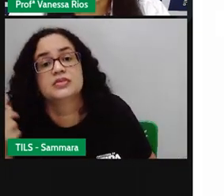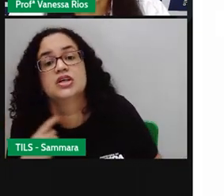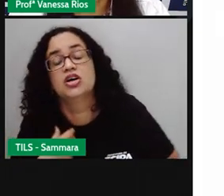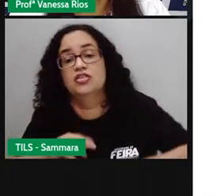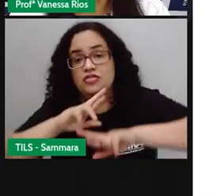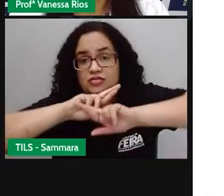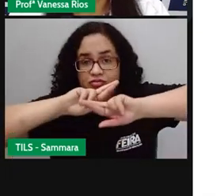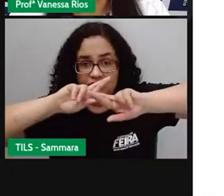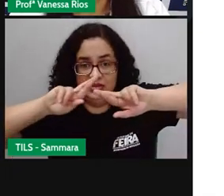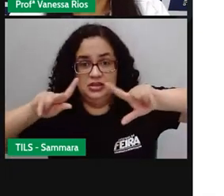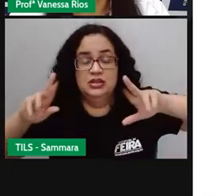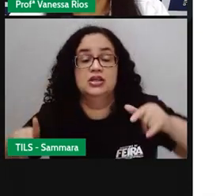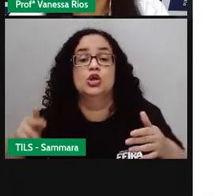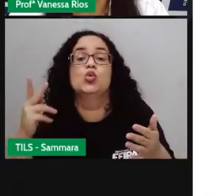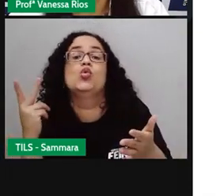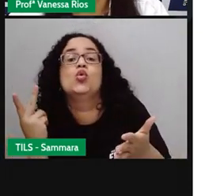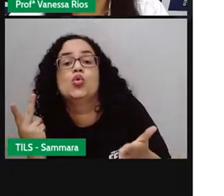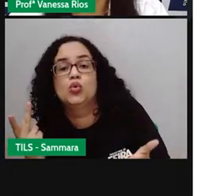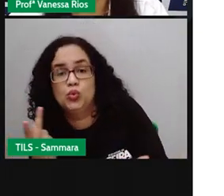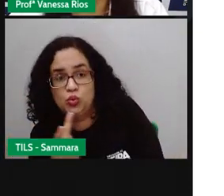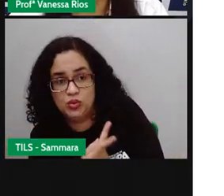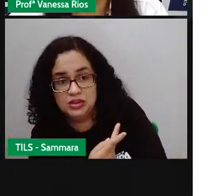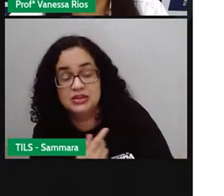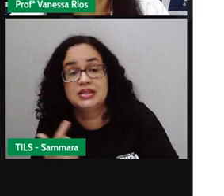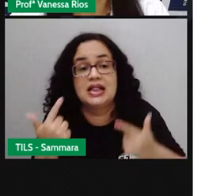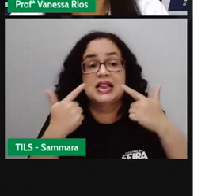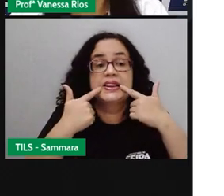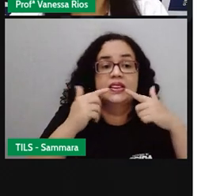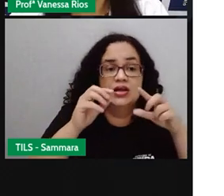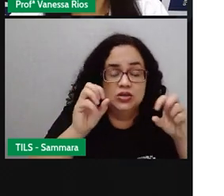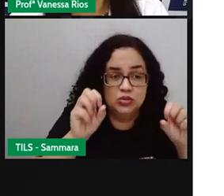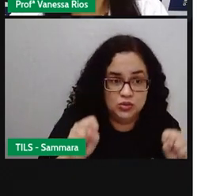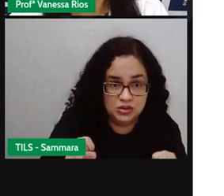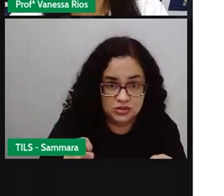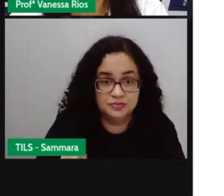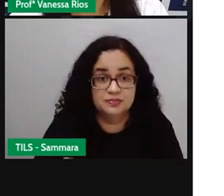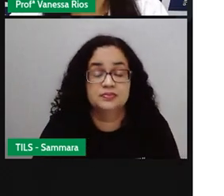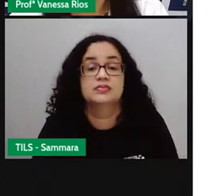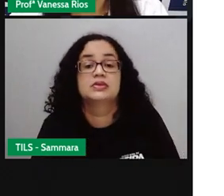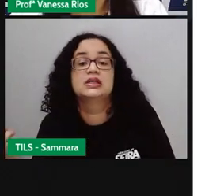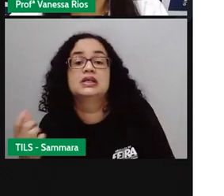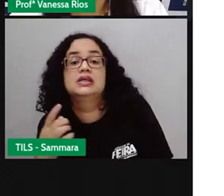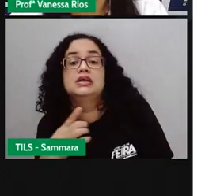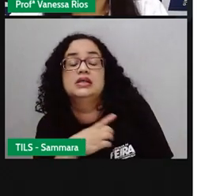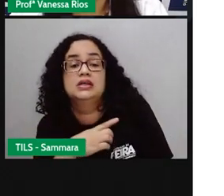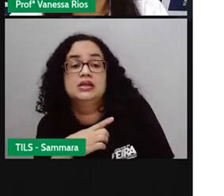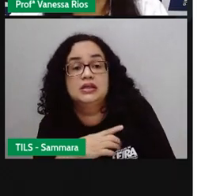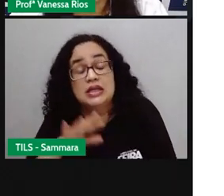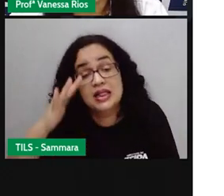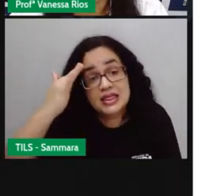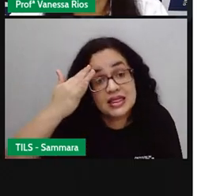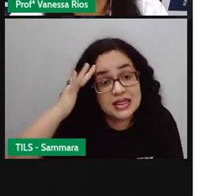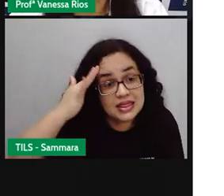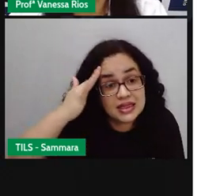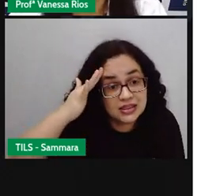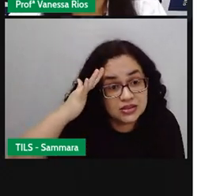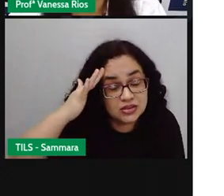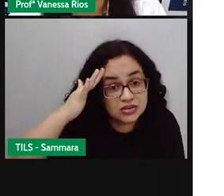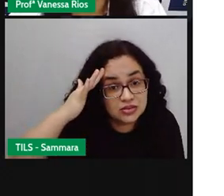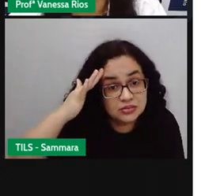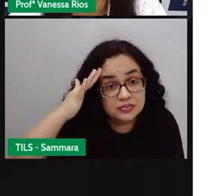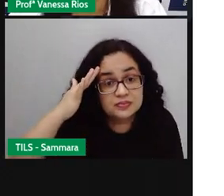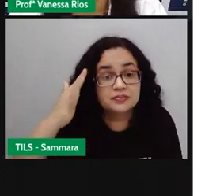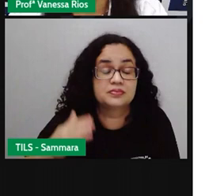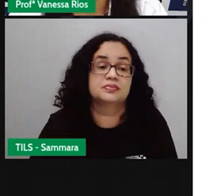variações, elas acontecem para que a linguagem, para que as informações, elas sejam compreendidas. Elas sejam